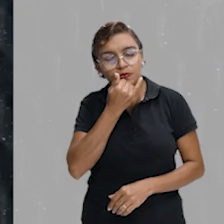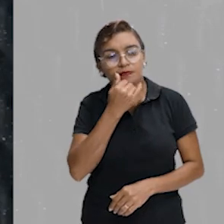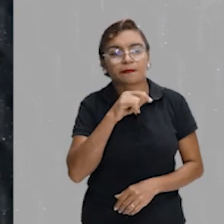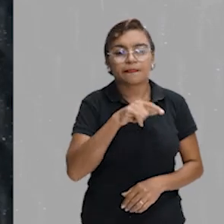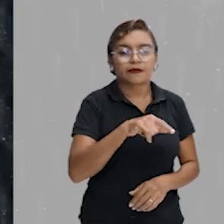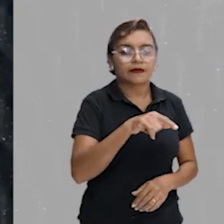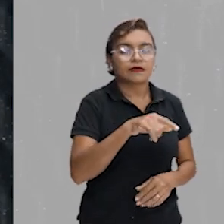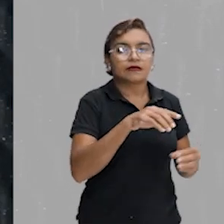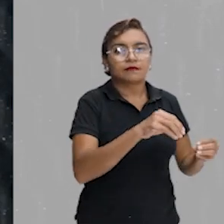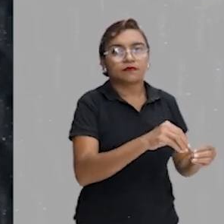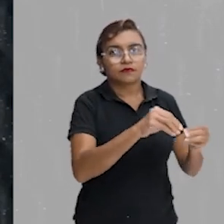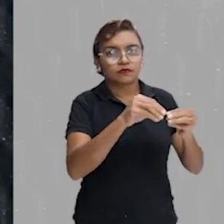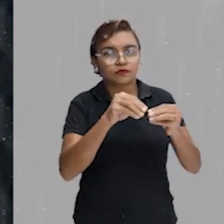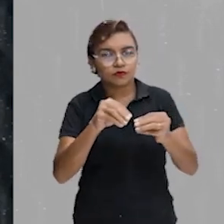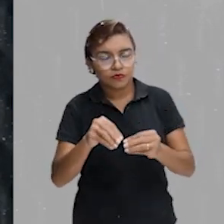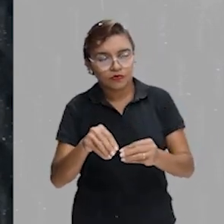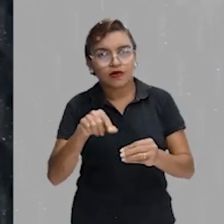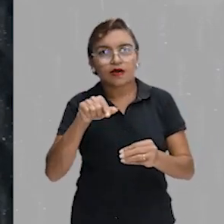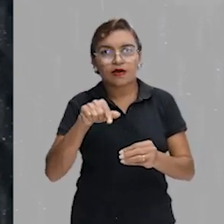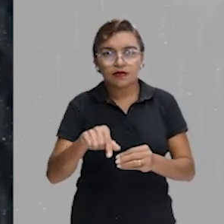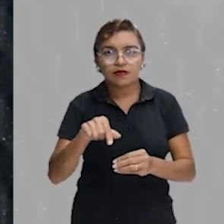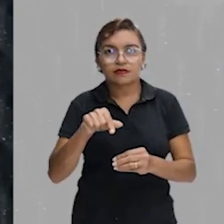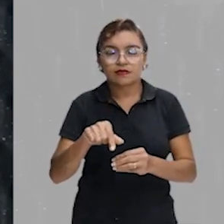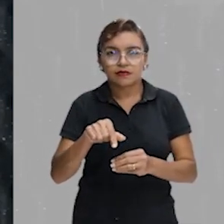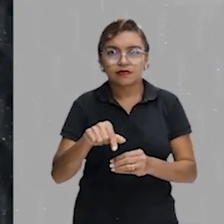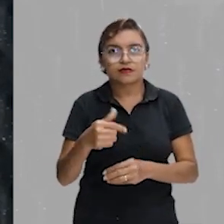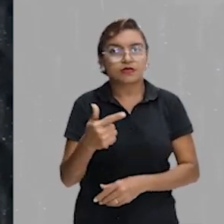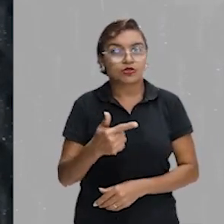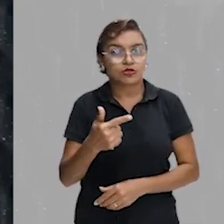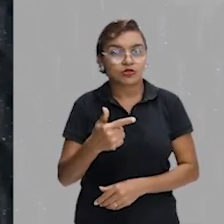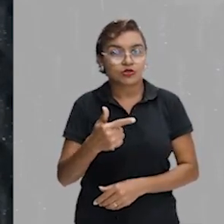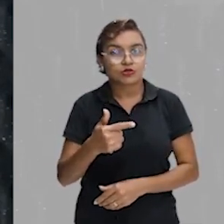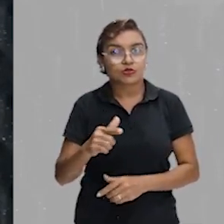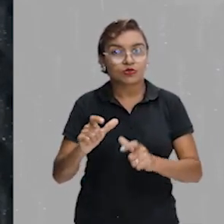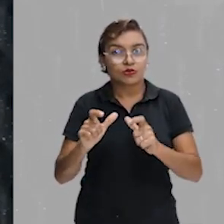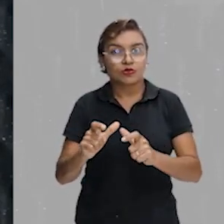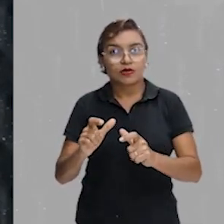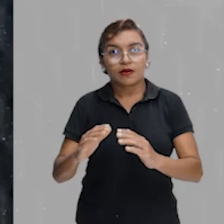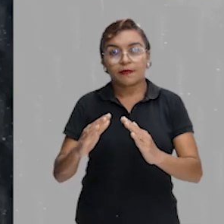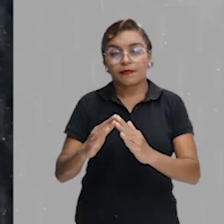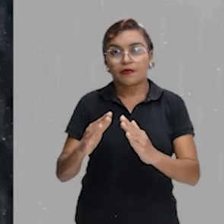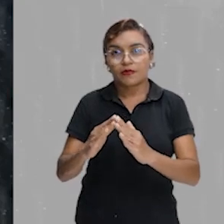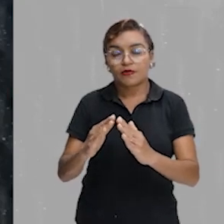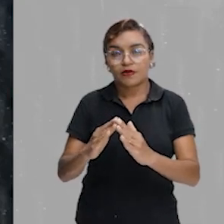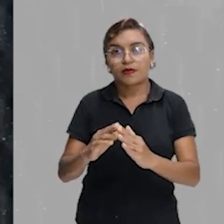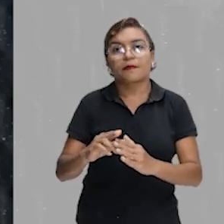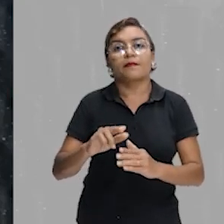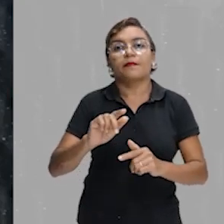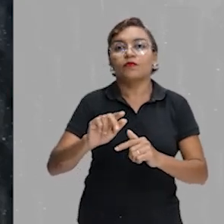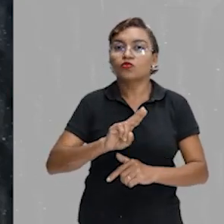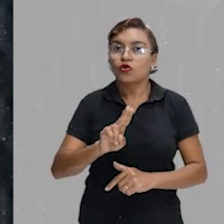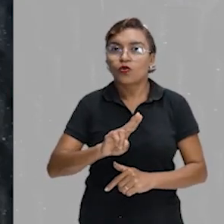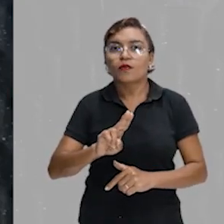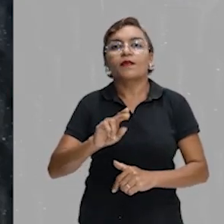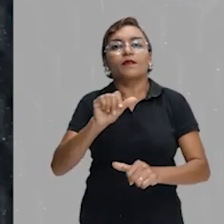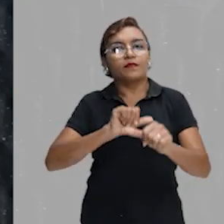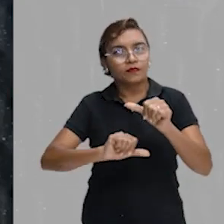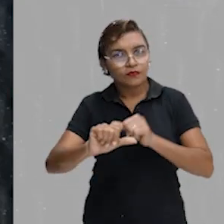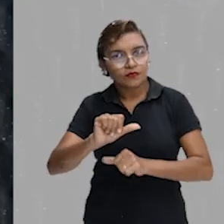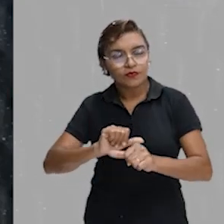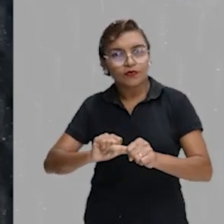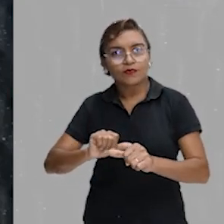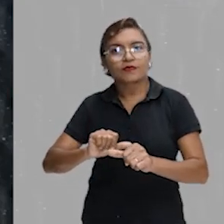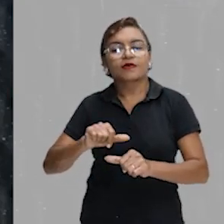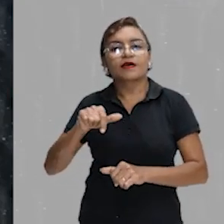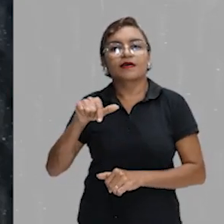lá das mãos do Darwin e foi para a sua segunda casa, passou a se chamar Harry, e, quando chegou